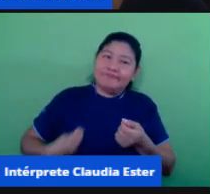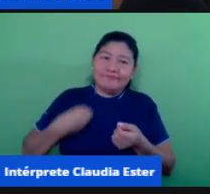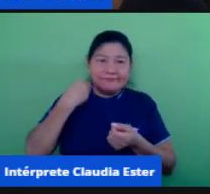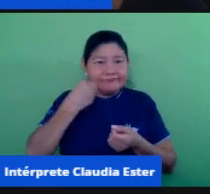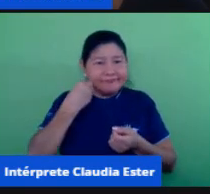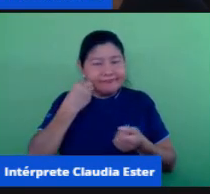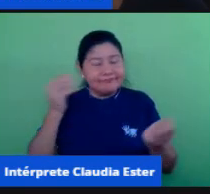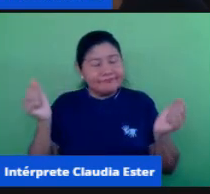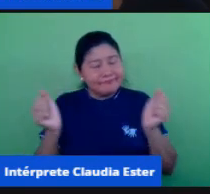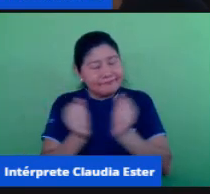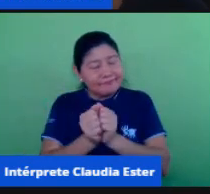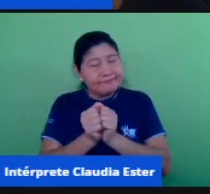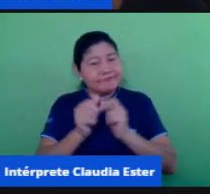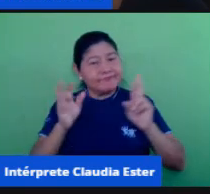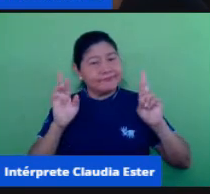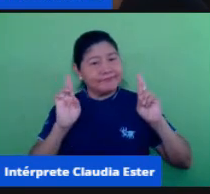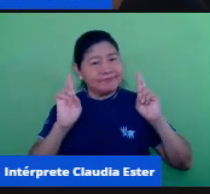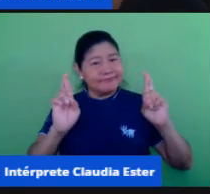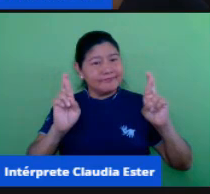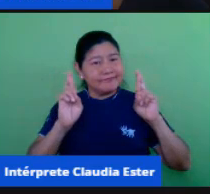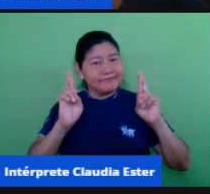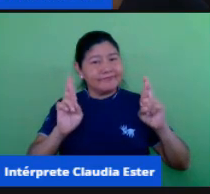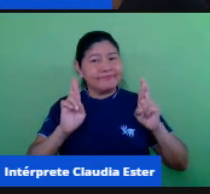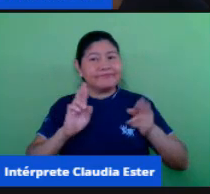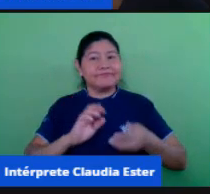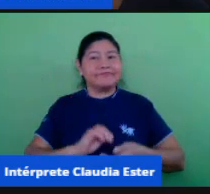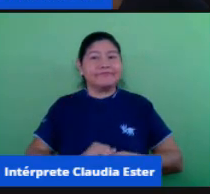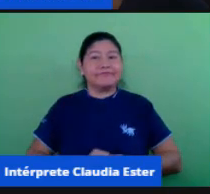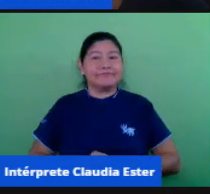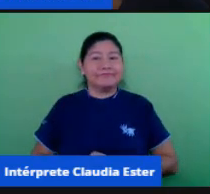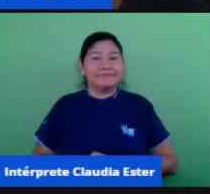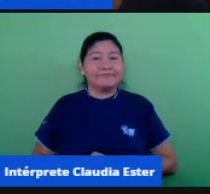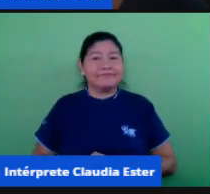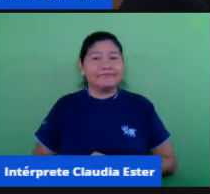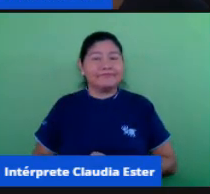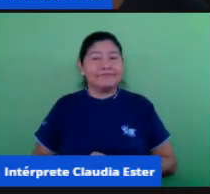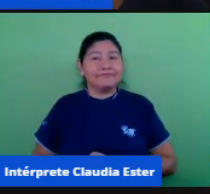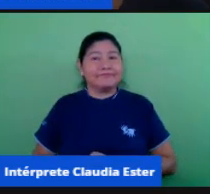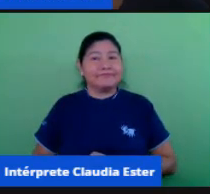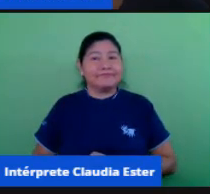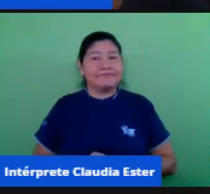pedagógica podemos passar para a próxima ideia